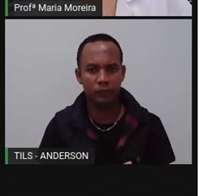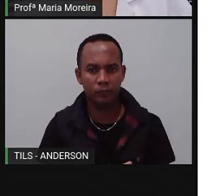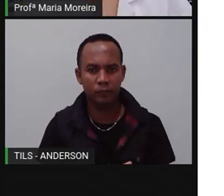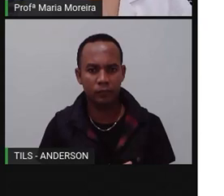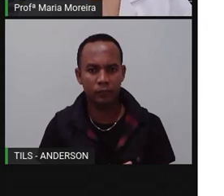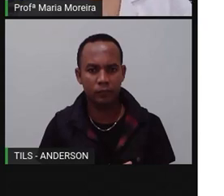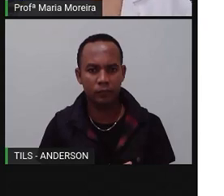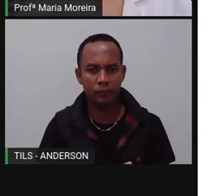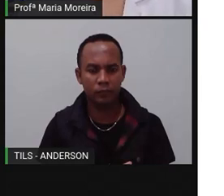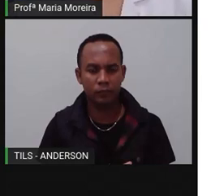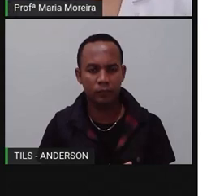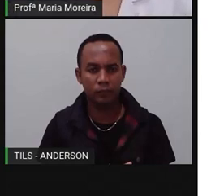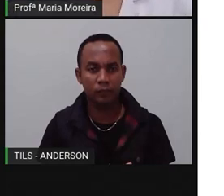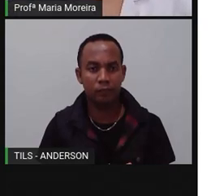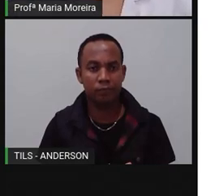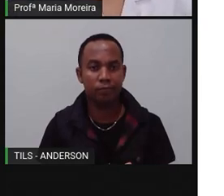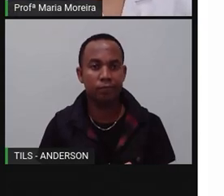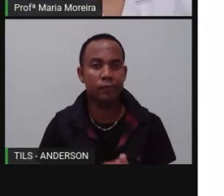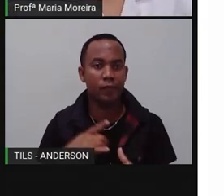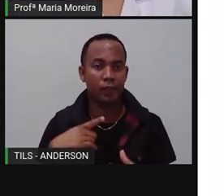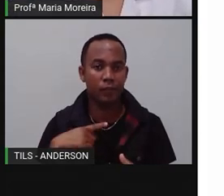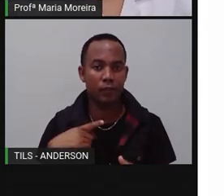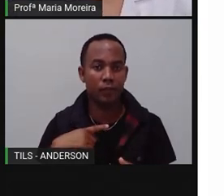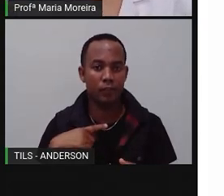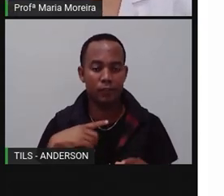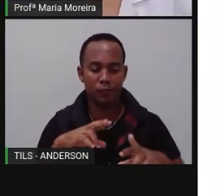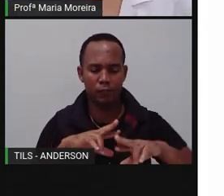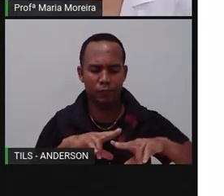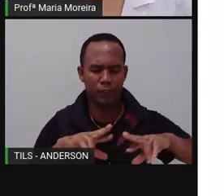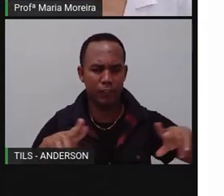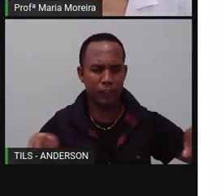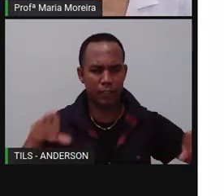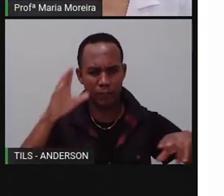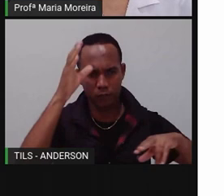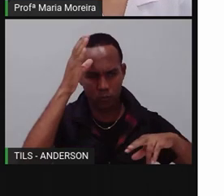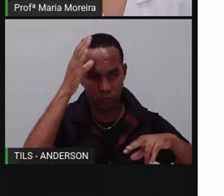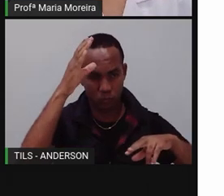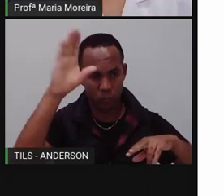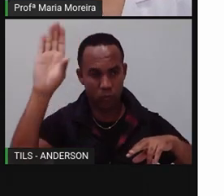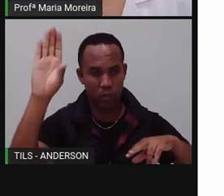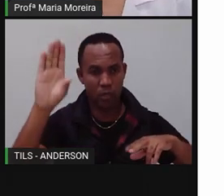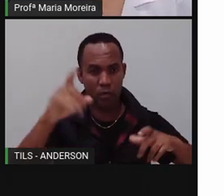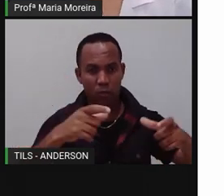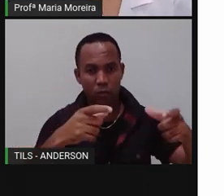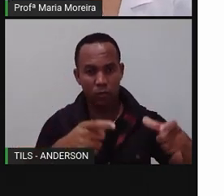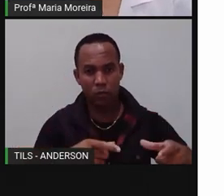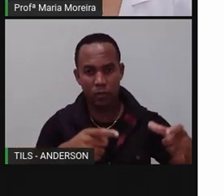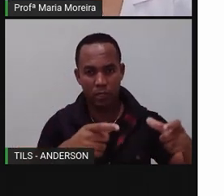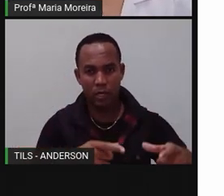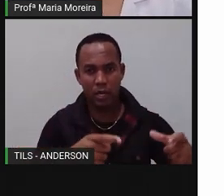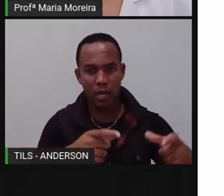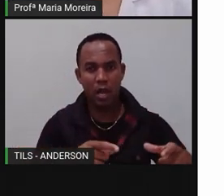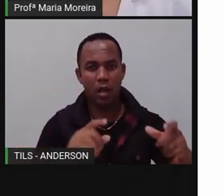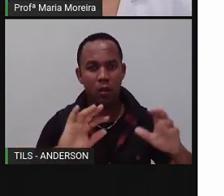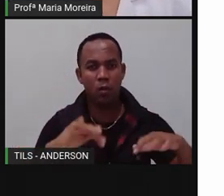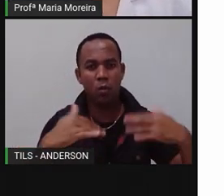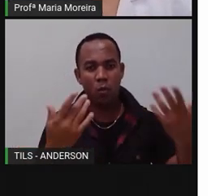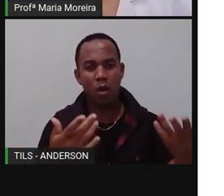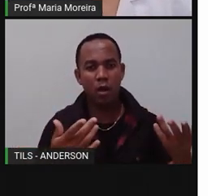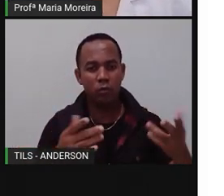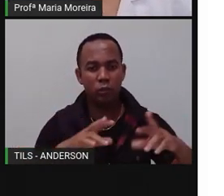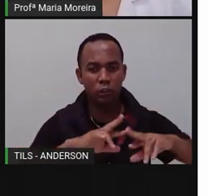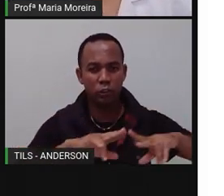Há uma grande diversidade cultural no continente, né? O qual possui